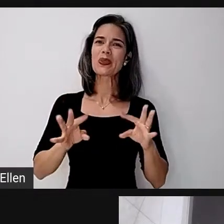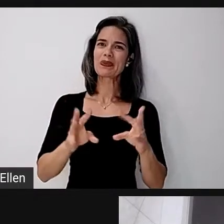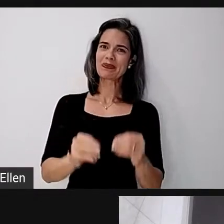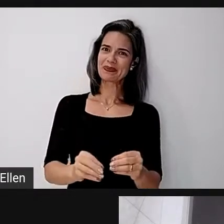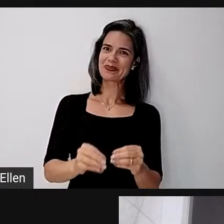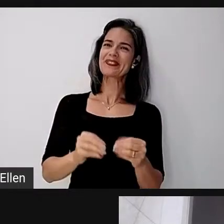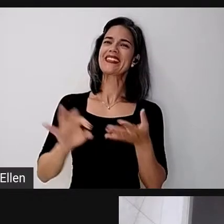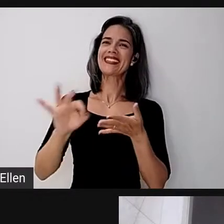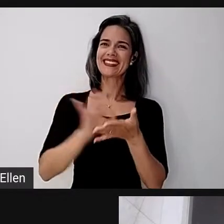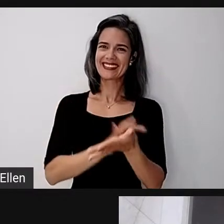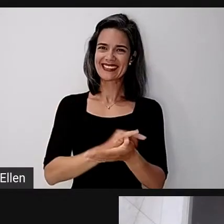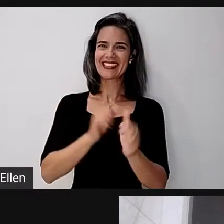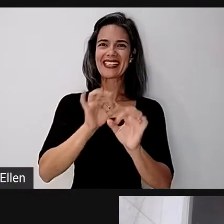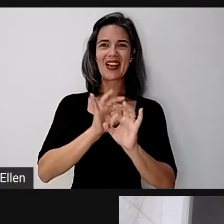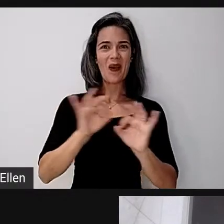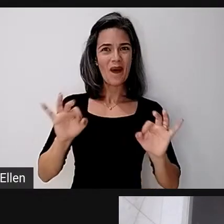todos